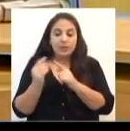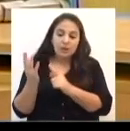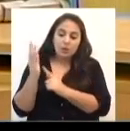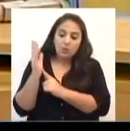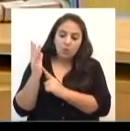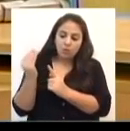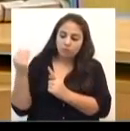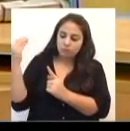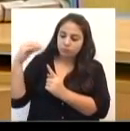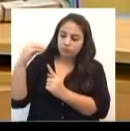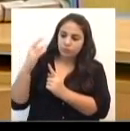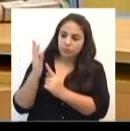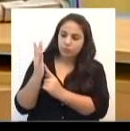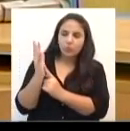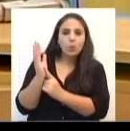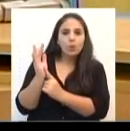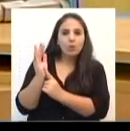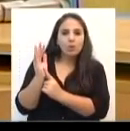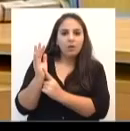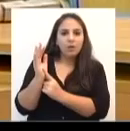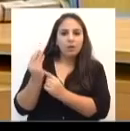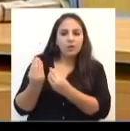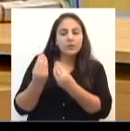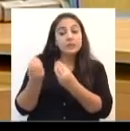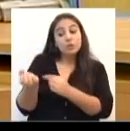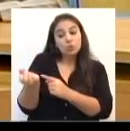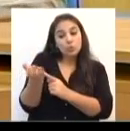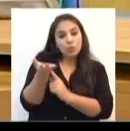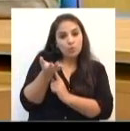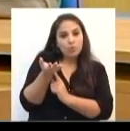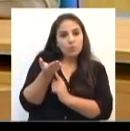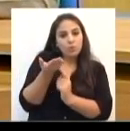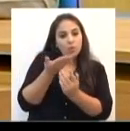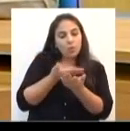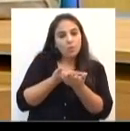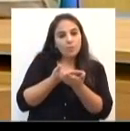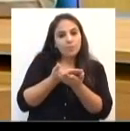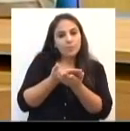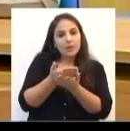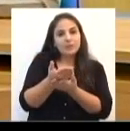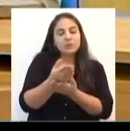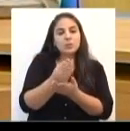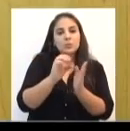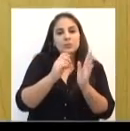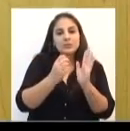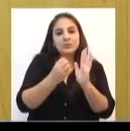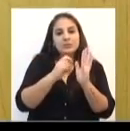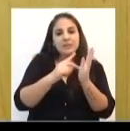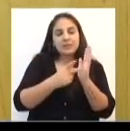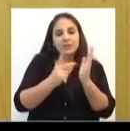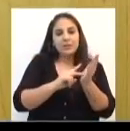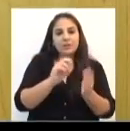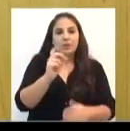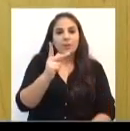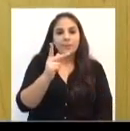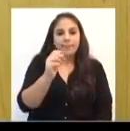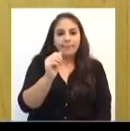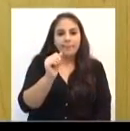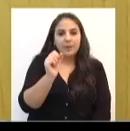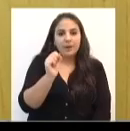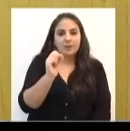o fogo, e nesse fogo novo, se acende o sírio pascal. E nesta